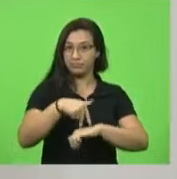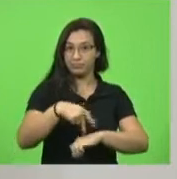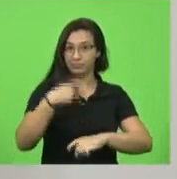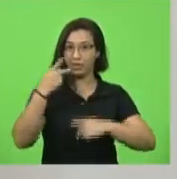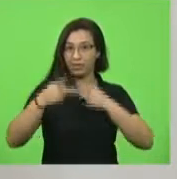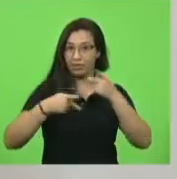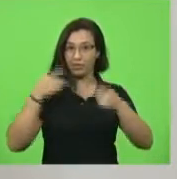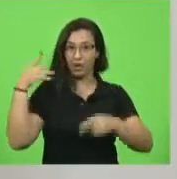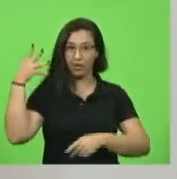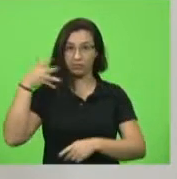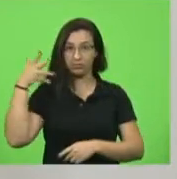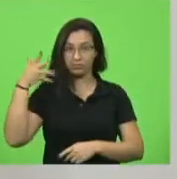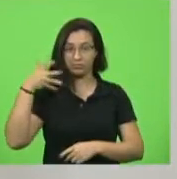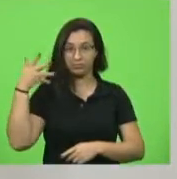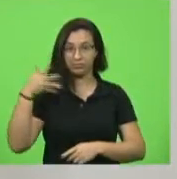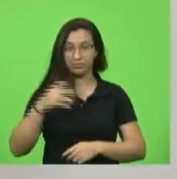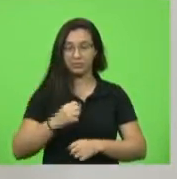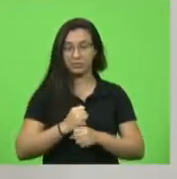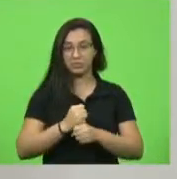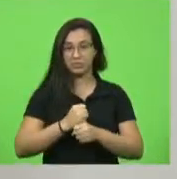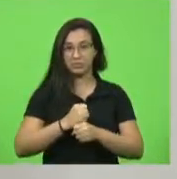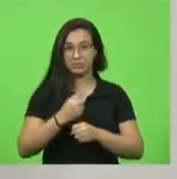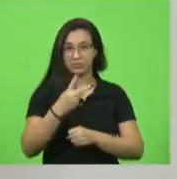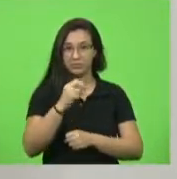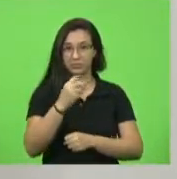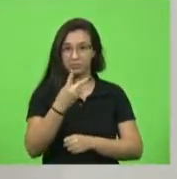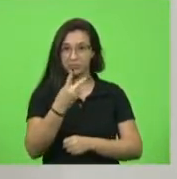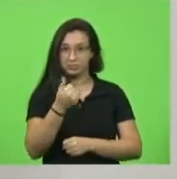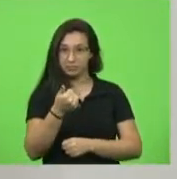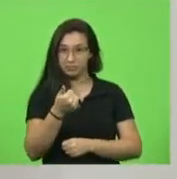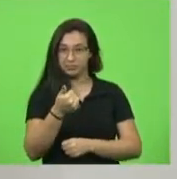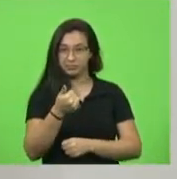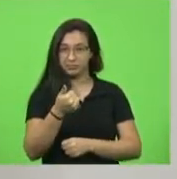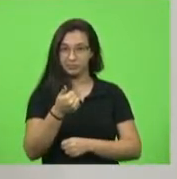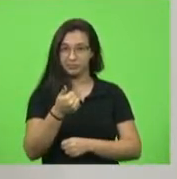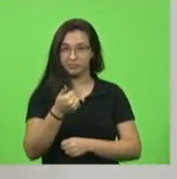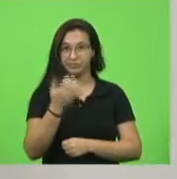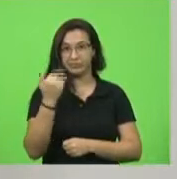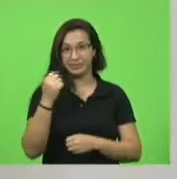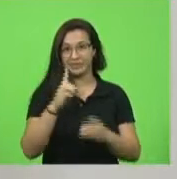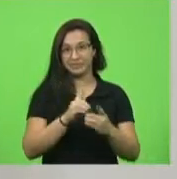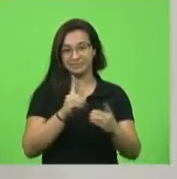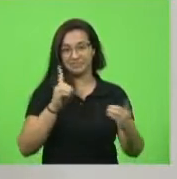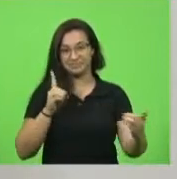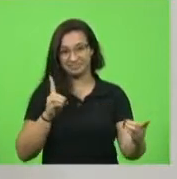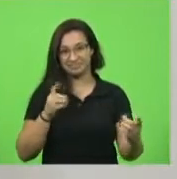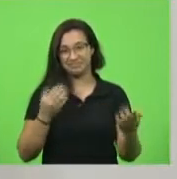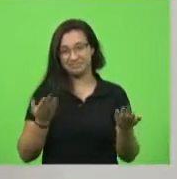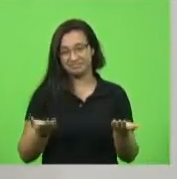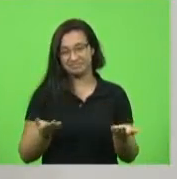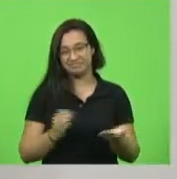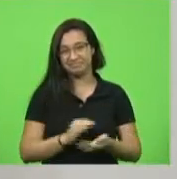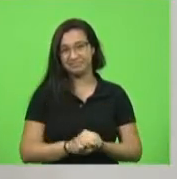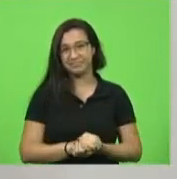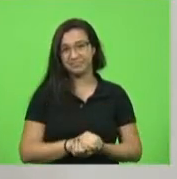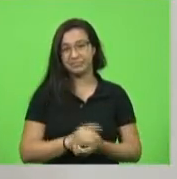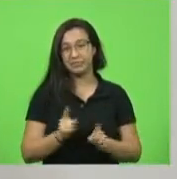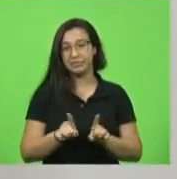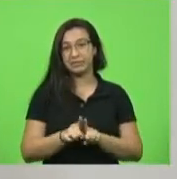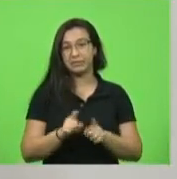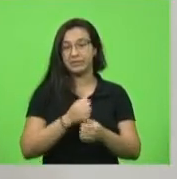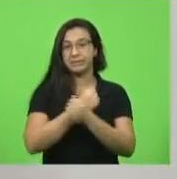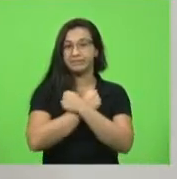que, porventura, nós ainda partilhamos remotamente. E eu também, senhor presidente, quero deixar o meu abraço